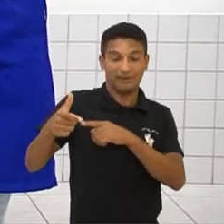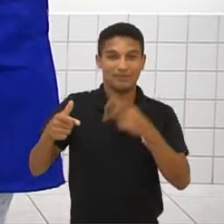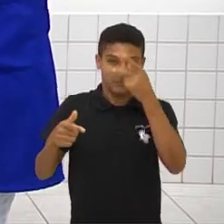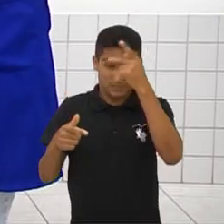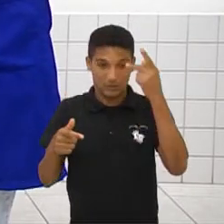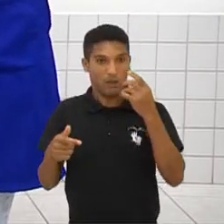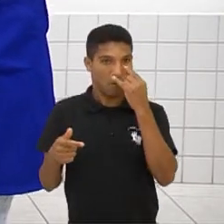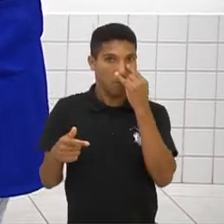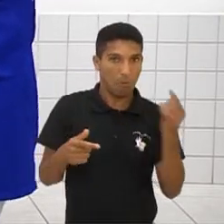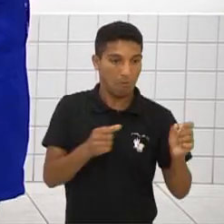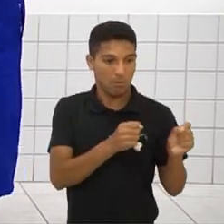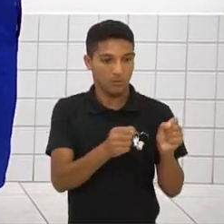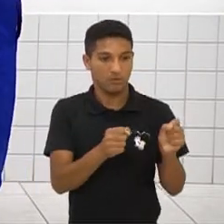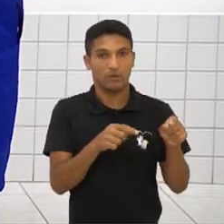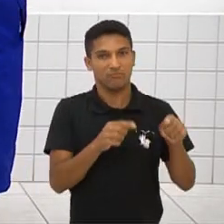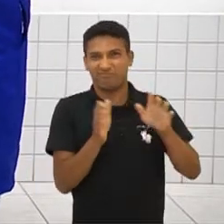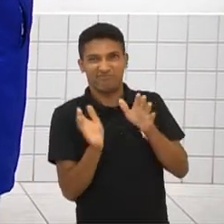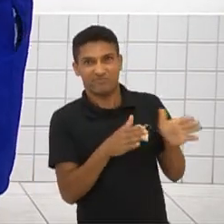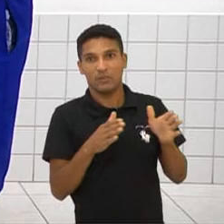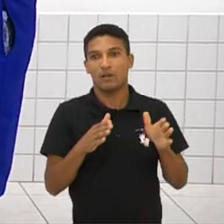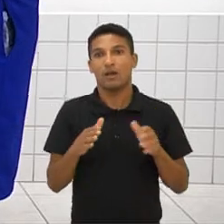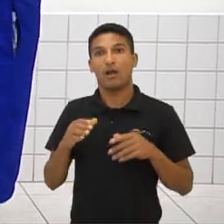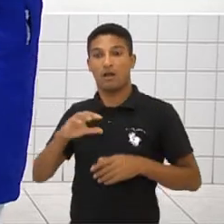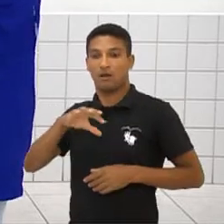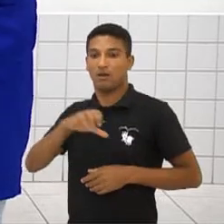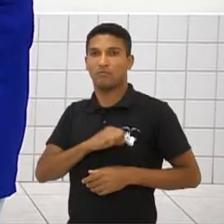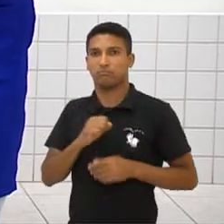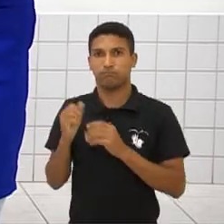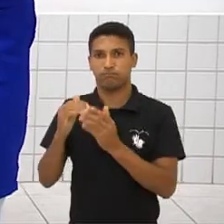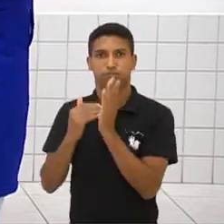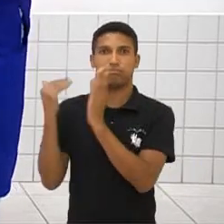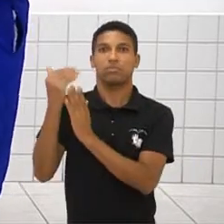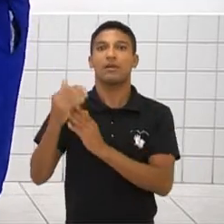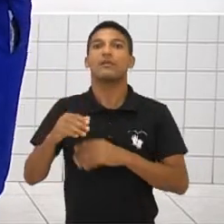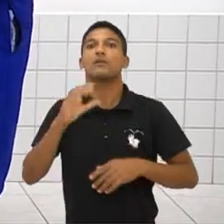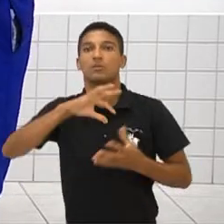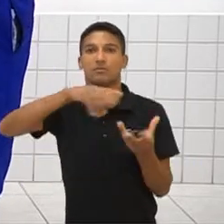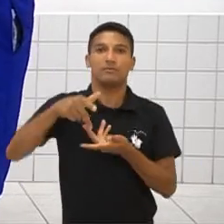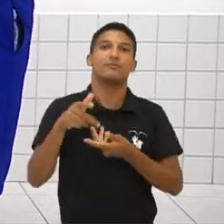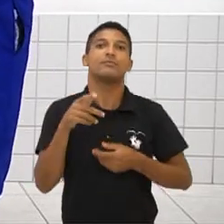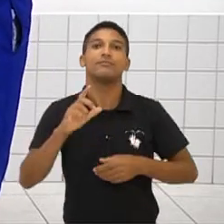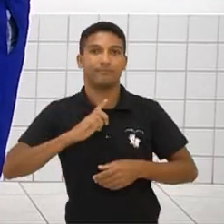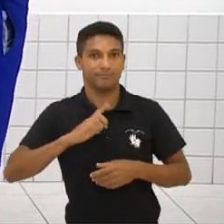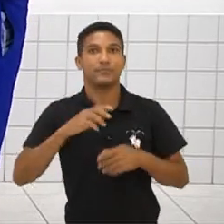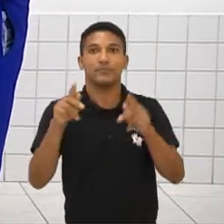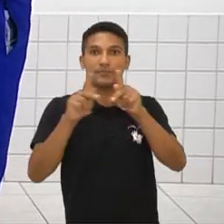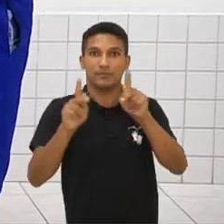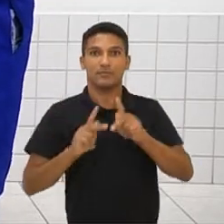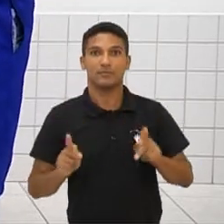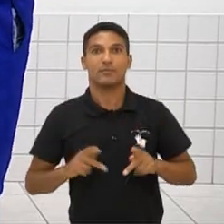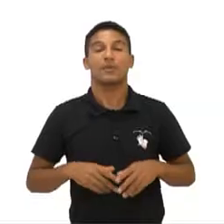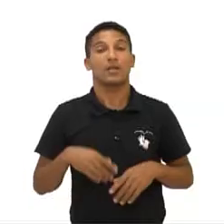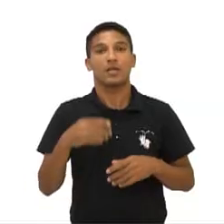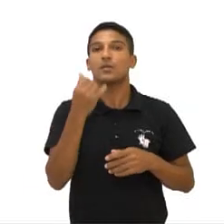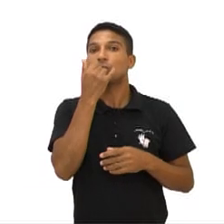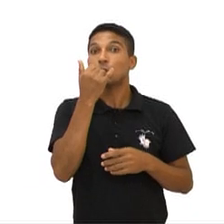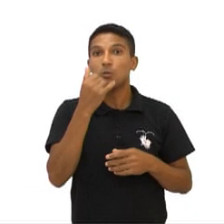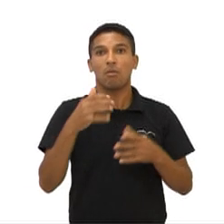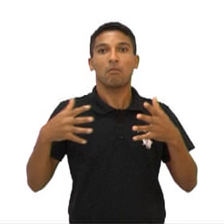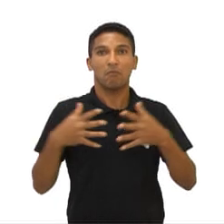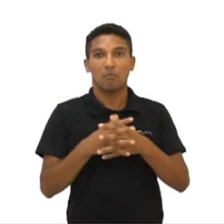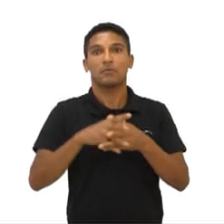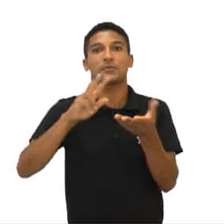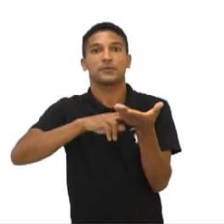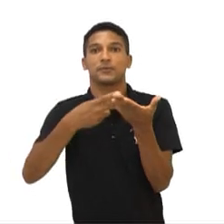aí sim o mundo vai conhecer paz. Então, uma frase de Jimi Hendrix. Perfeito. Desculpe minha confusão na hora da tradução. Aqui está